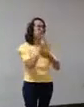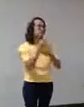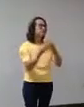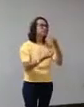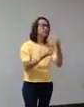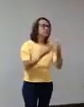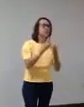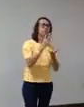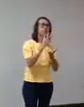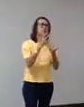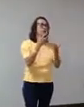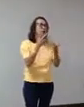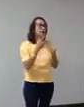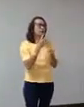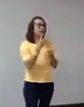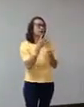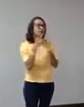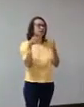legal.